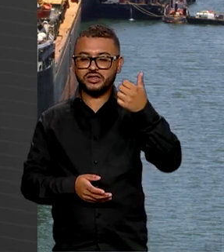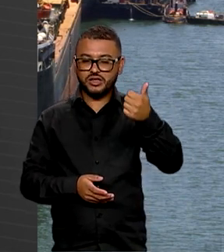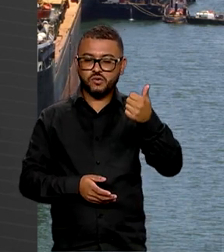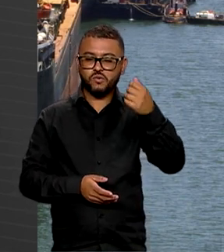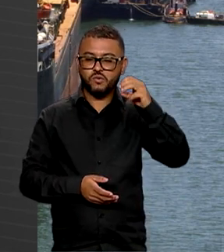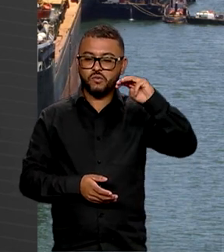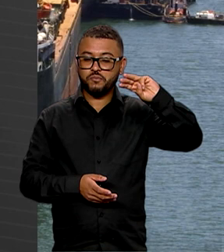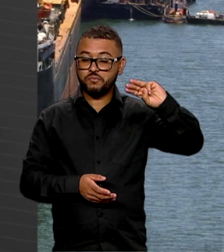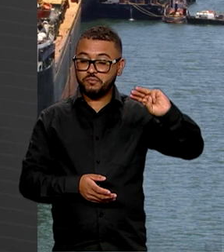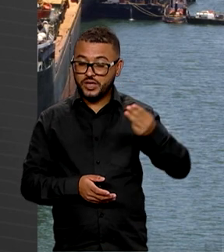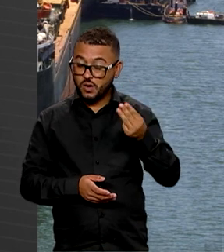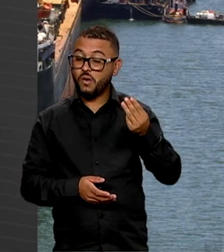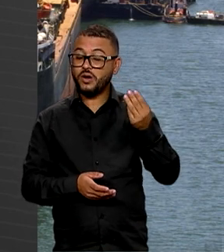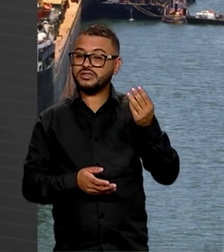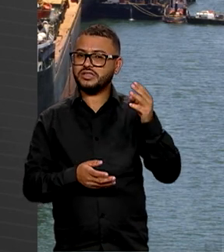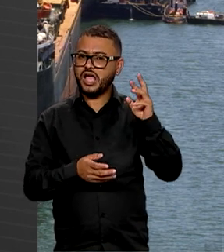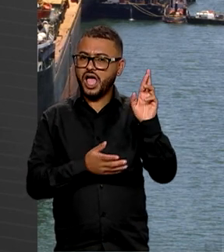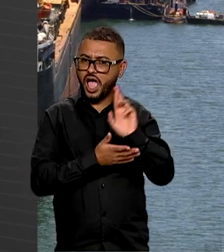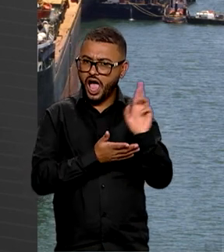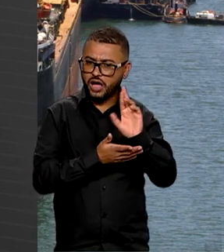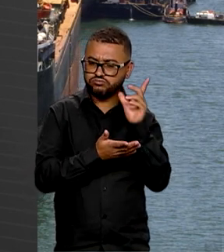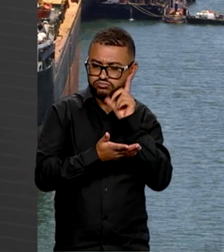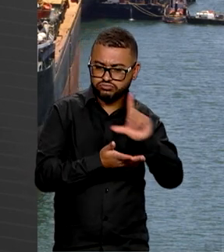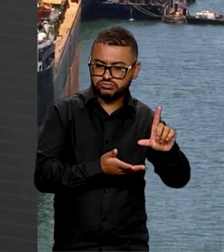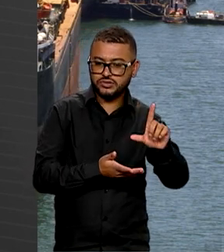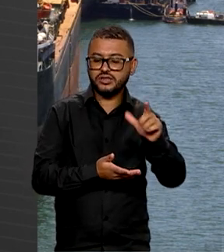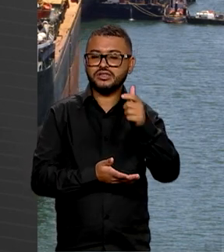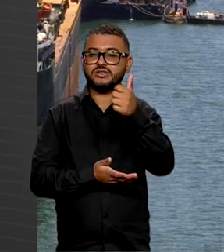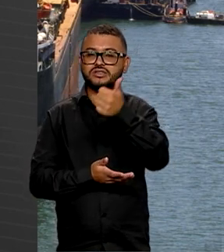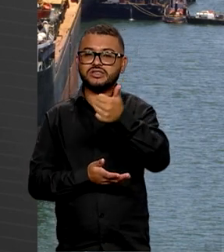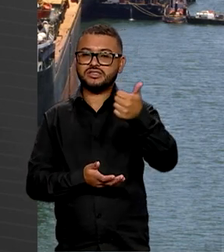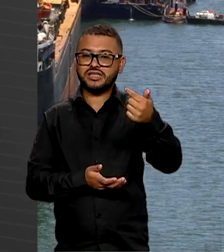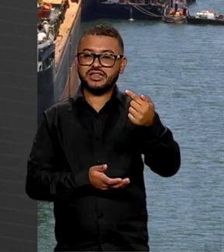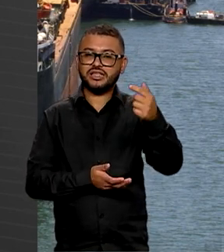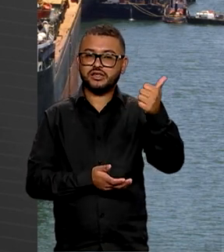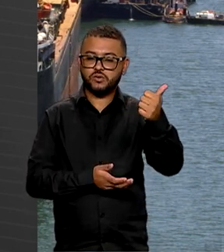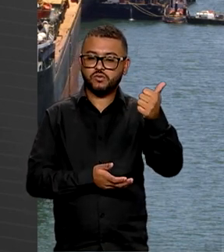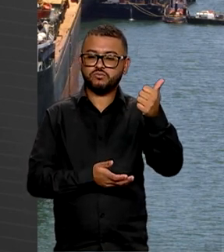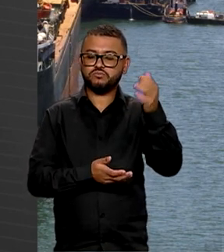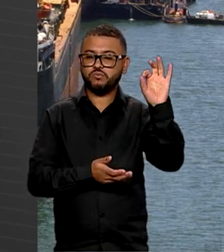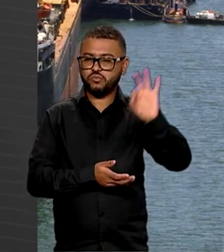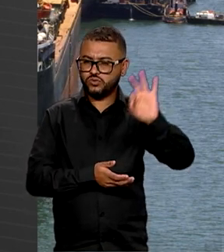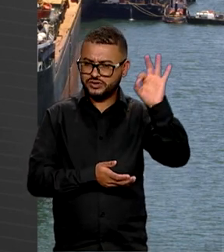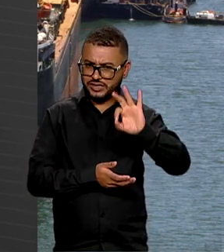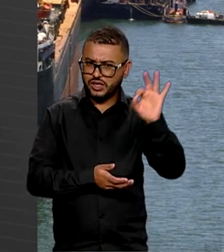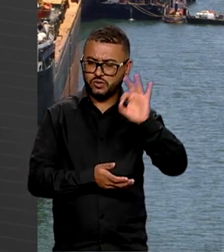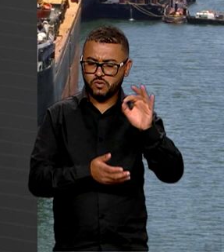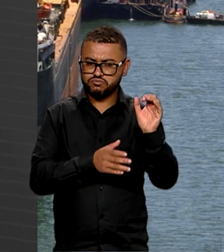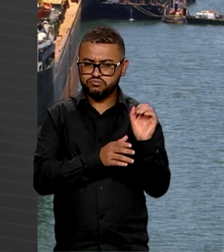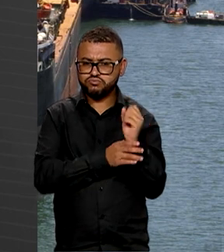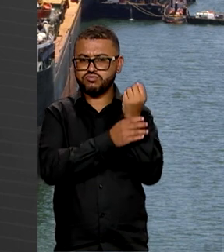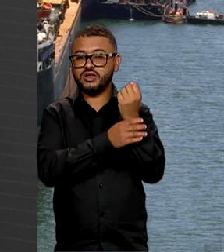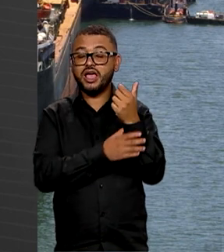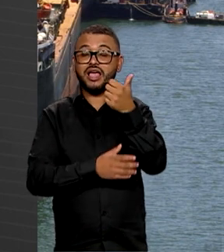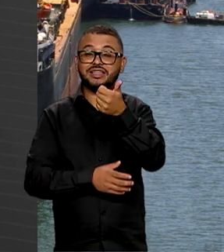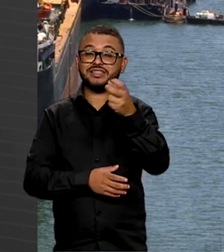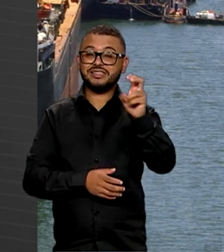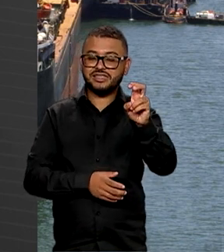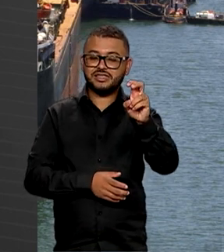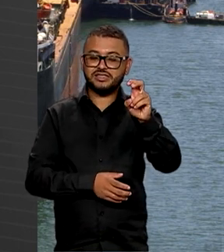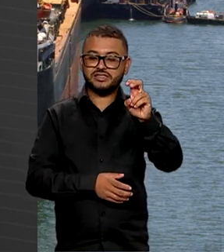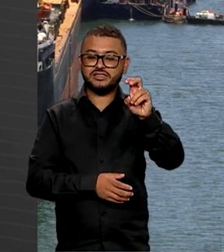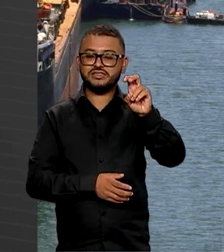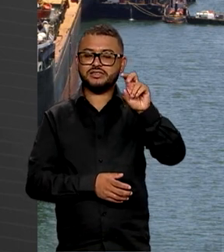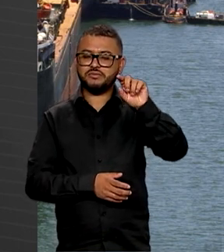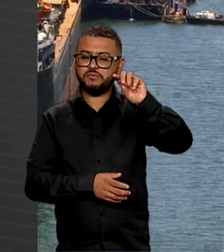10 mil e 10 reais, um ágio de 171% sobre o valor de referência, que era de 15 milhões, 120 mil